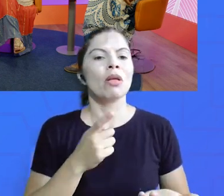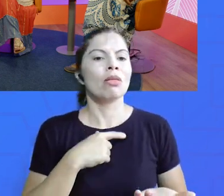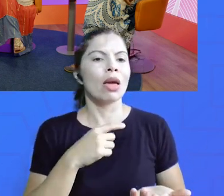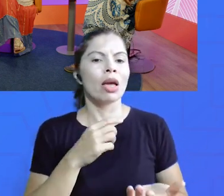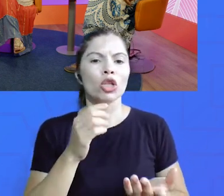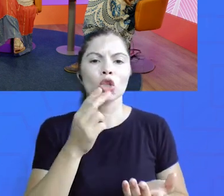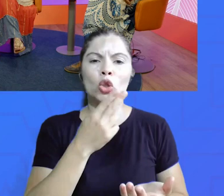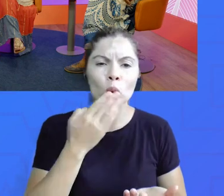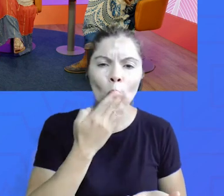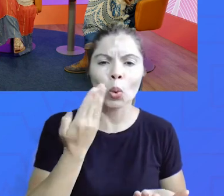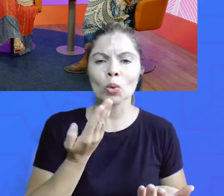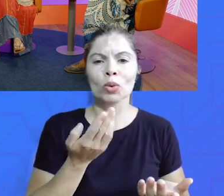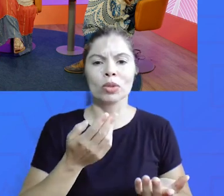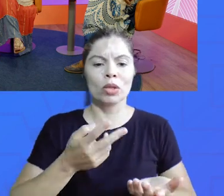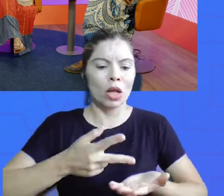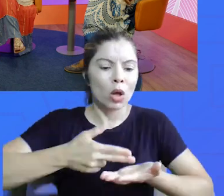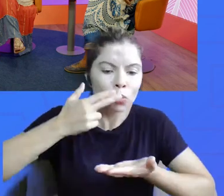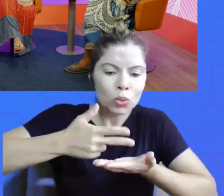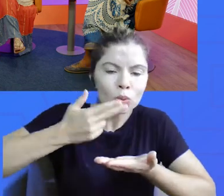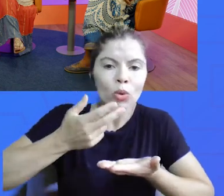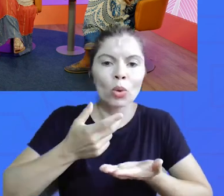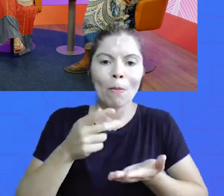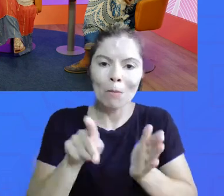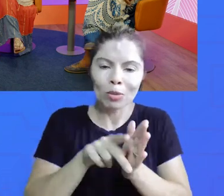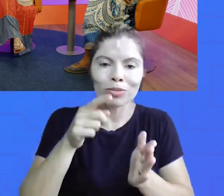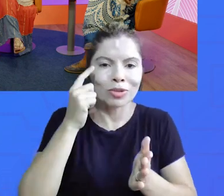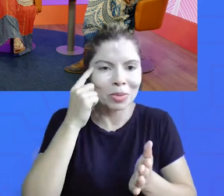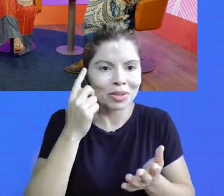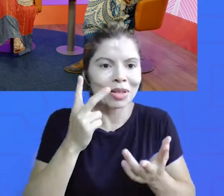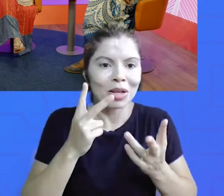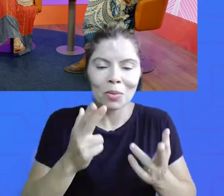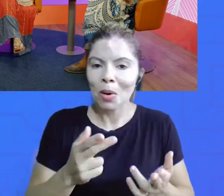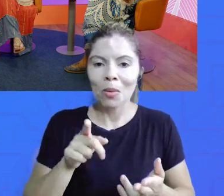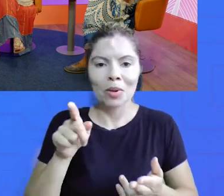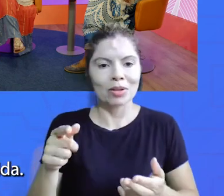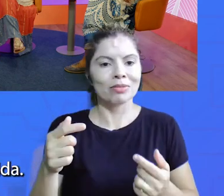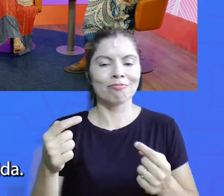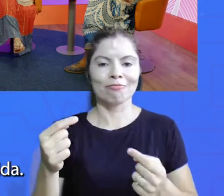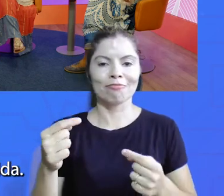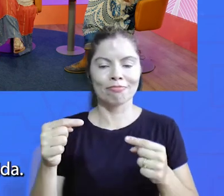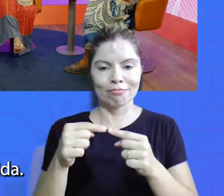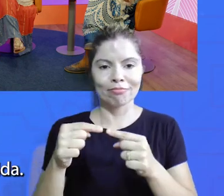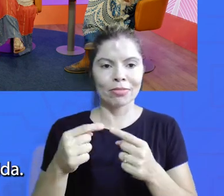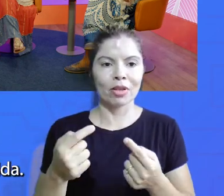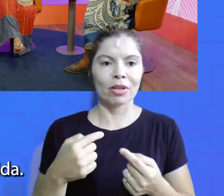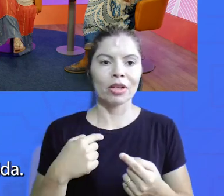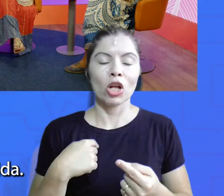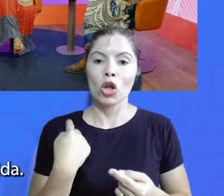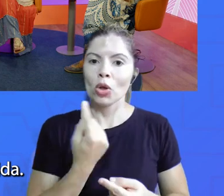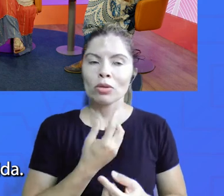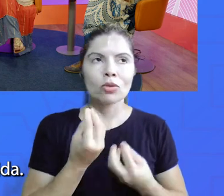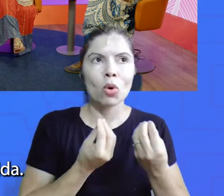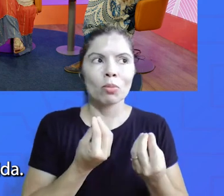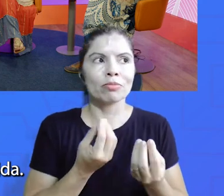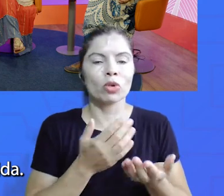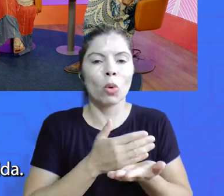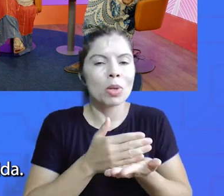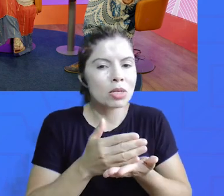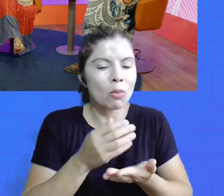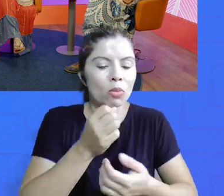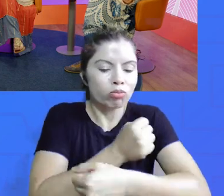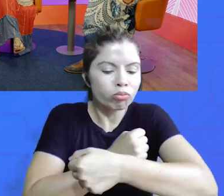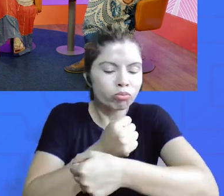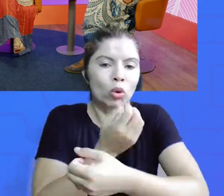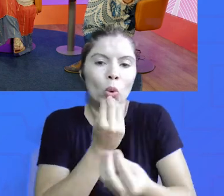bom bocado, sushi, tem uma série de produtos. E o desdobramento disso foi que a gente foi muito além da